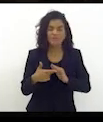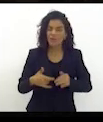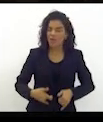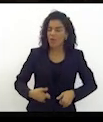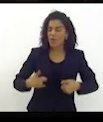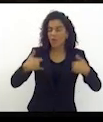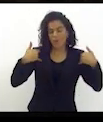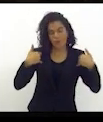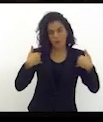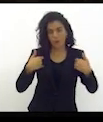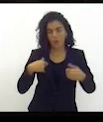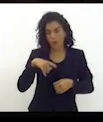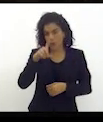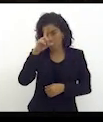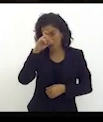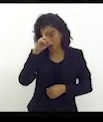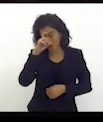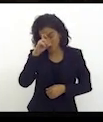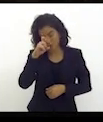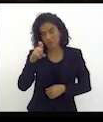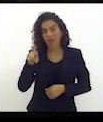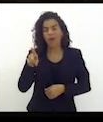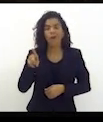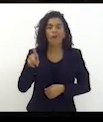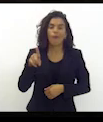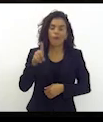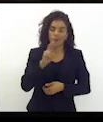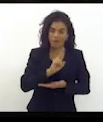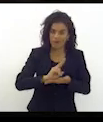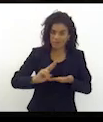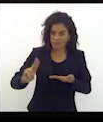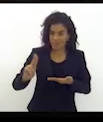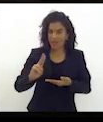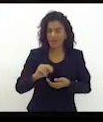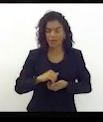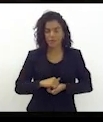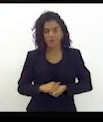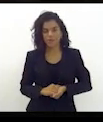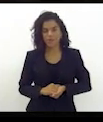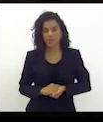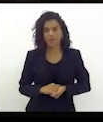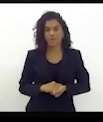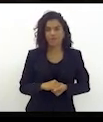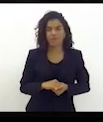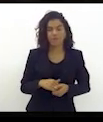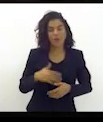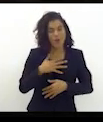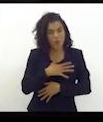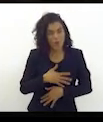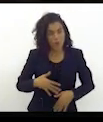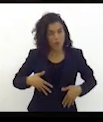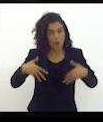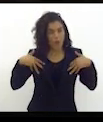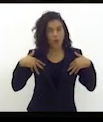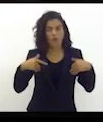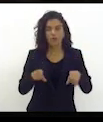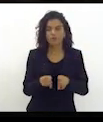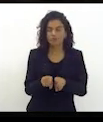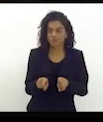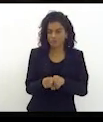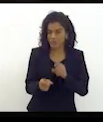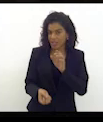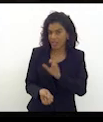inaugurado o Hospital Universitário Oésio Cordeiro, em Cabo Frio, que é gerido pela UERJ. Tenho o maior orgulho de ter lançado a